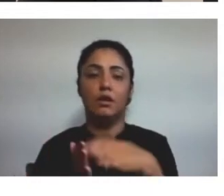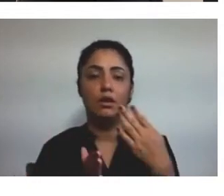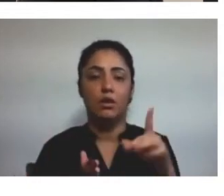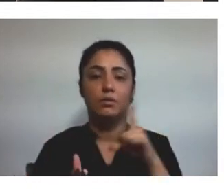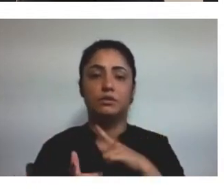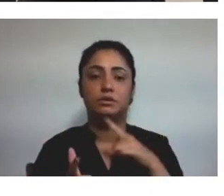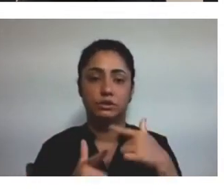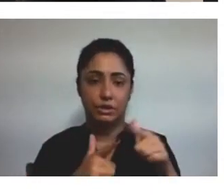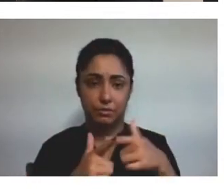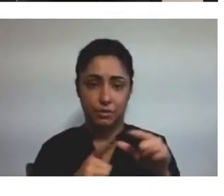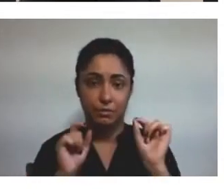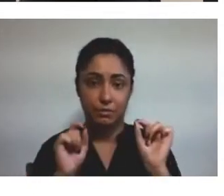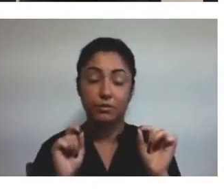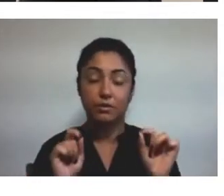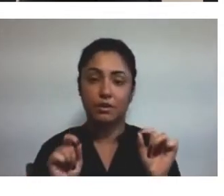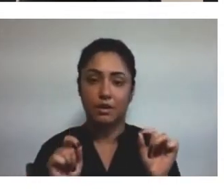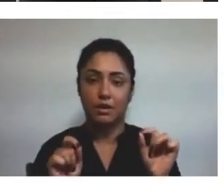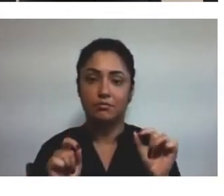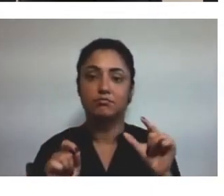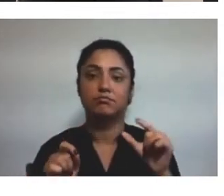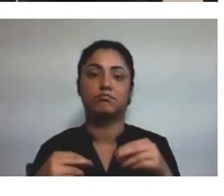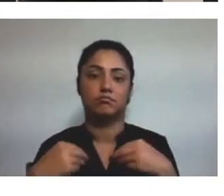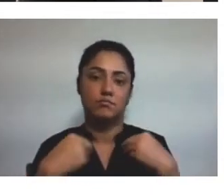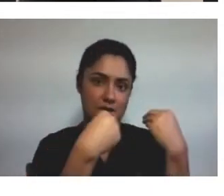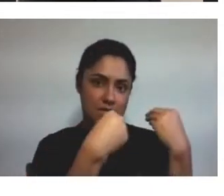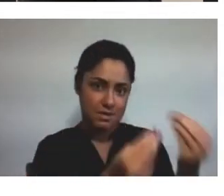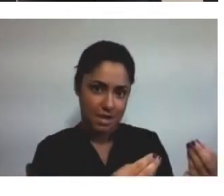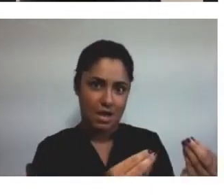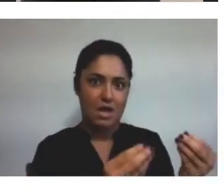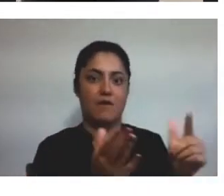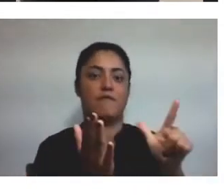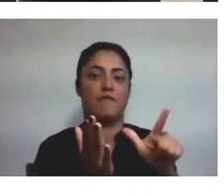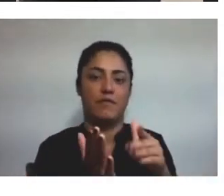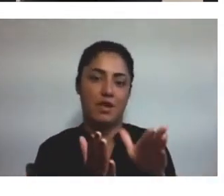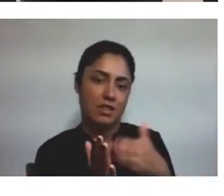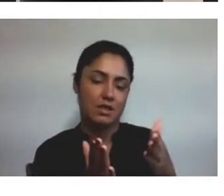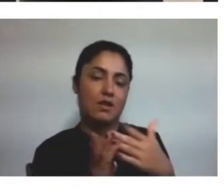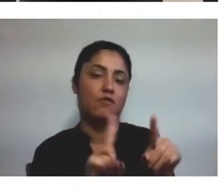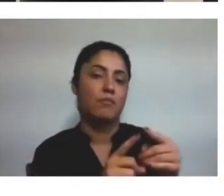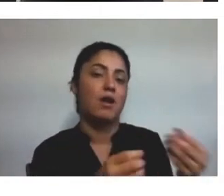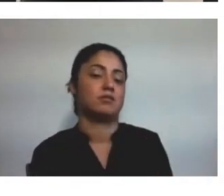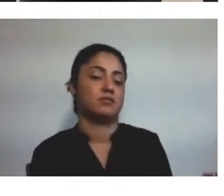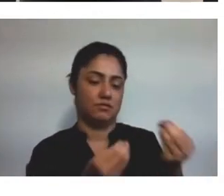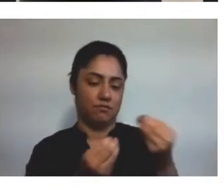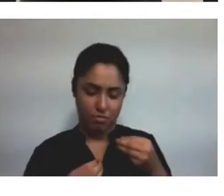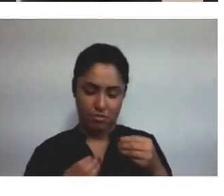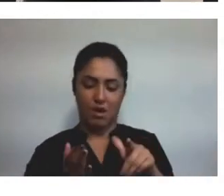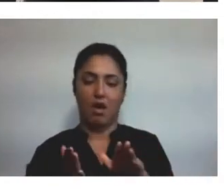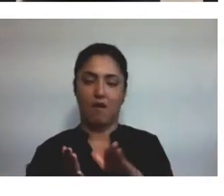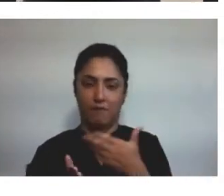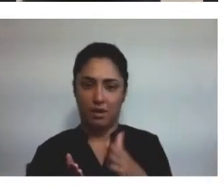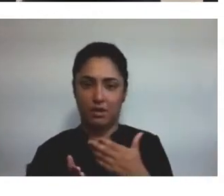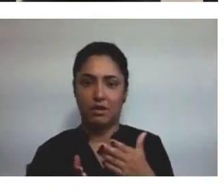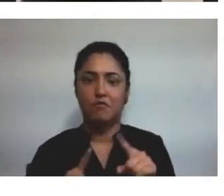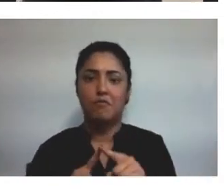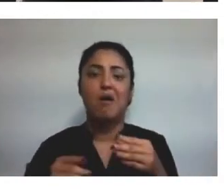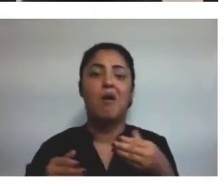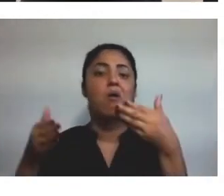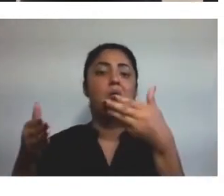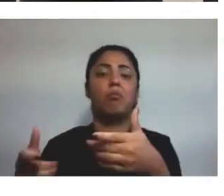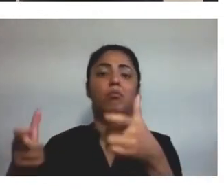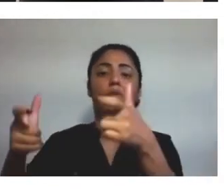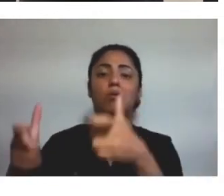saíam, mas outros chegavam. Então, gente continuava com aquele acúmulo de livros que não havia uma destinação correta.